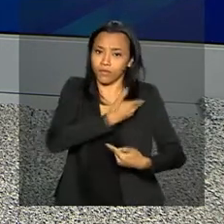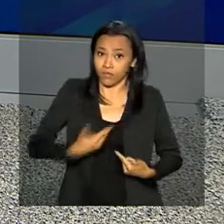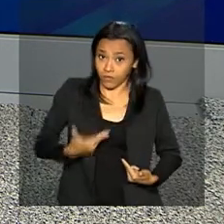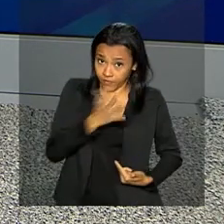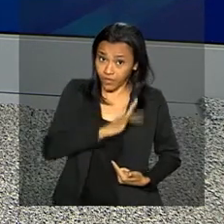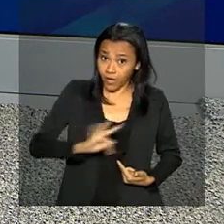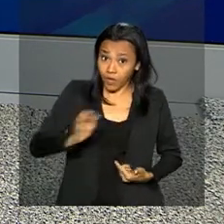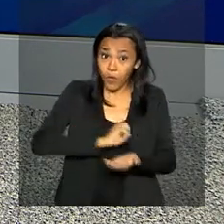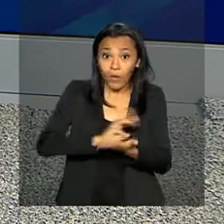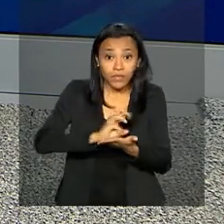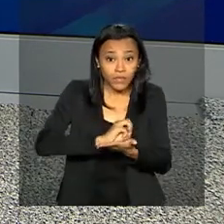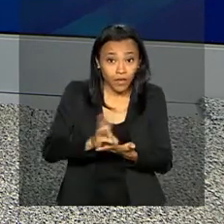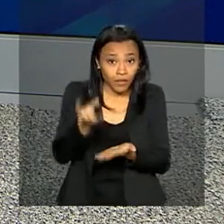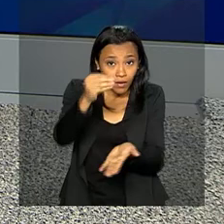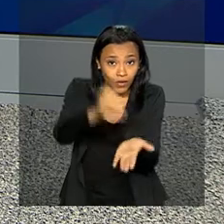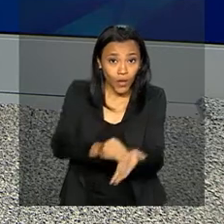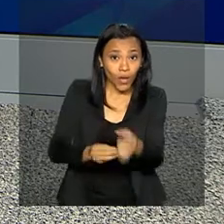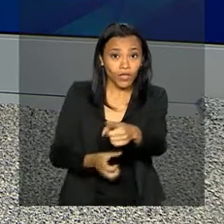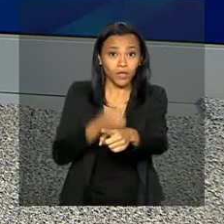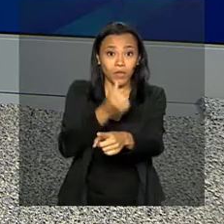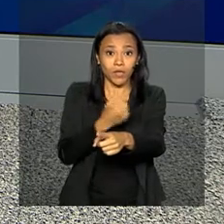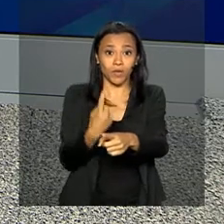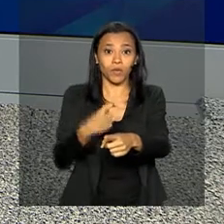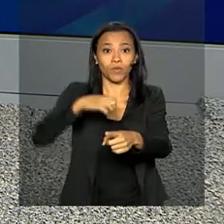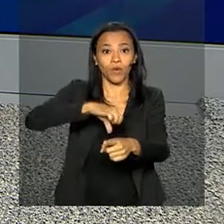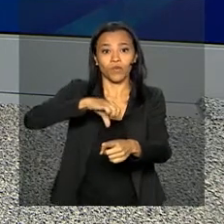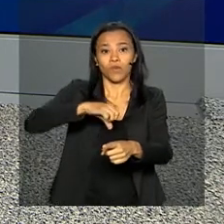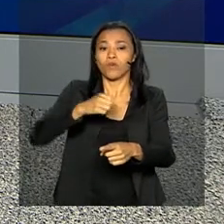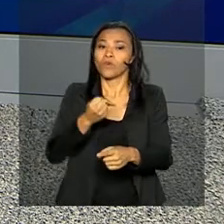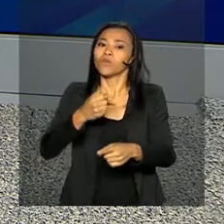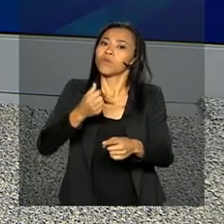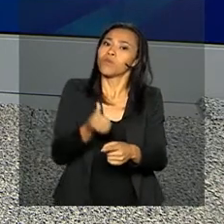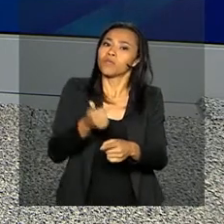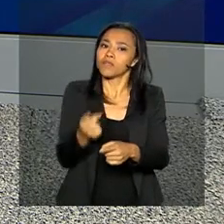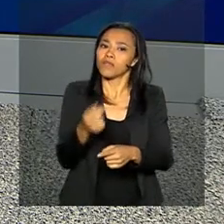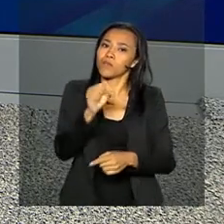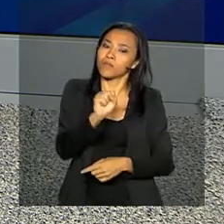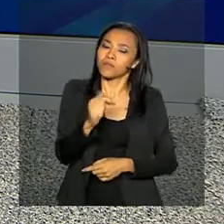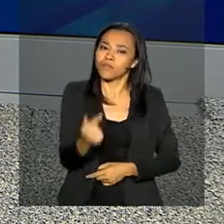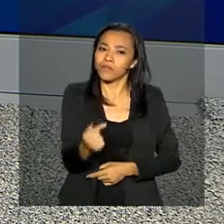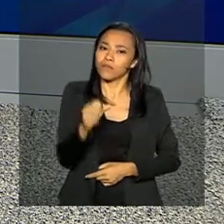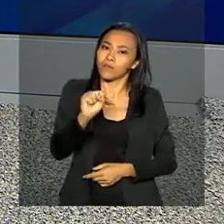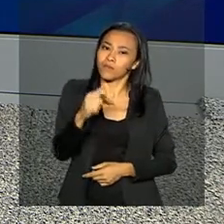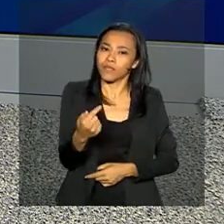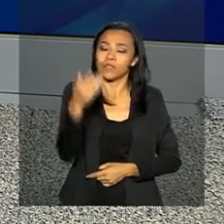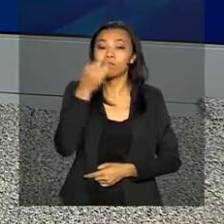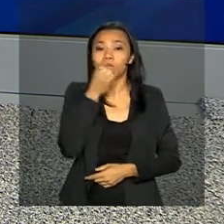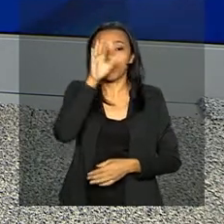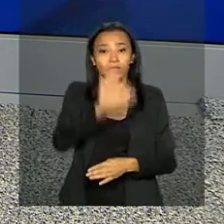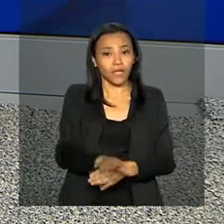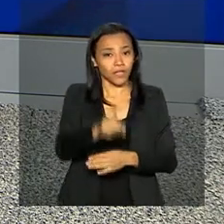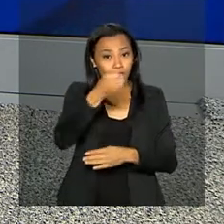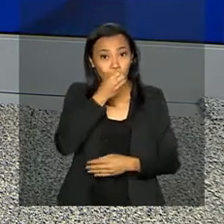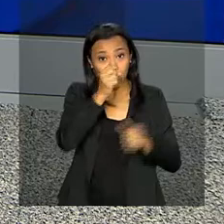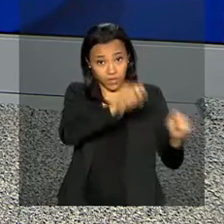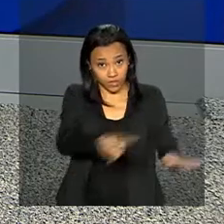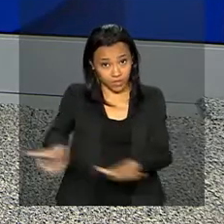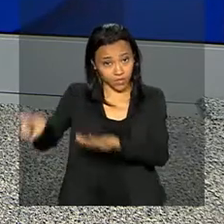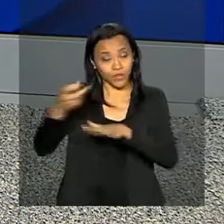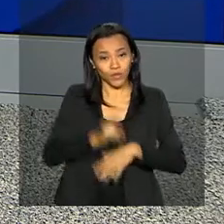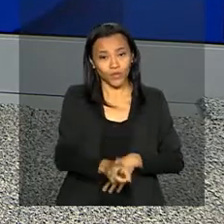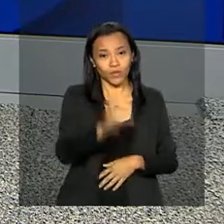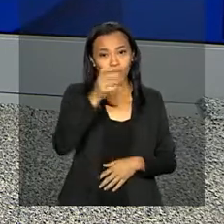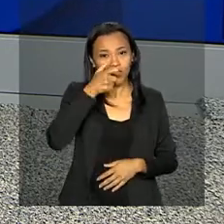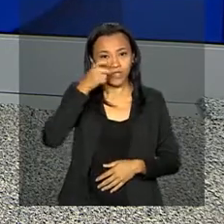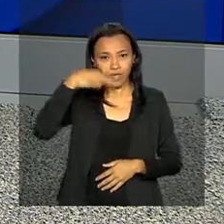para o nosso WhatsApp. Anote aí, 619-9867-8787. Uma boa tarde para você, uma boa semana e